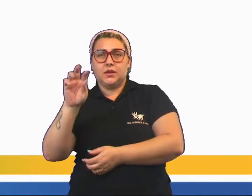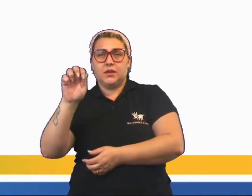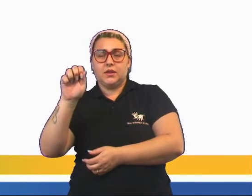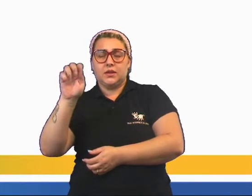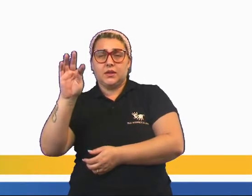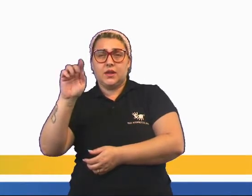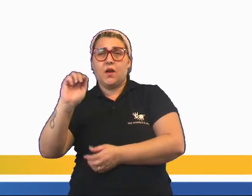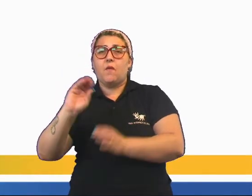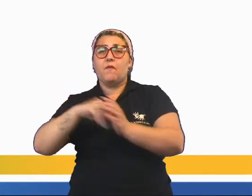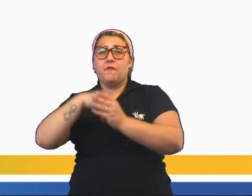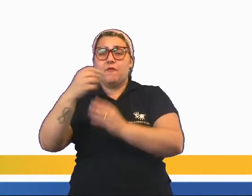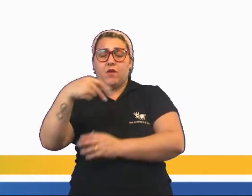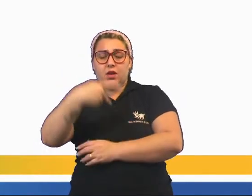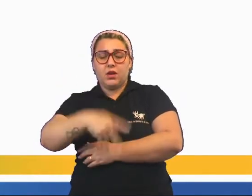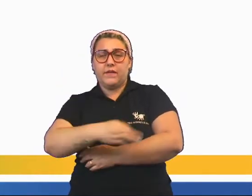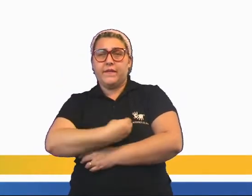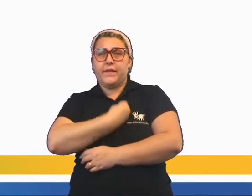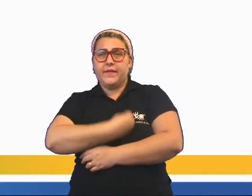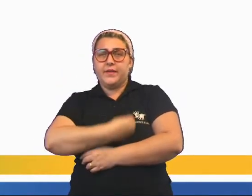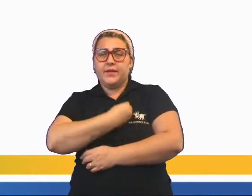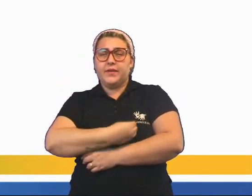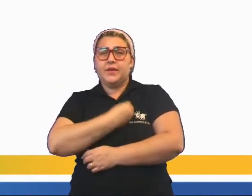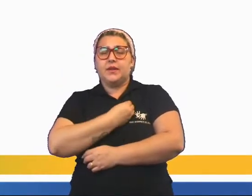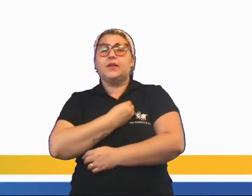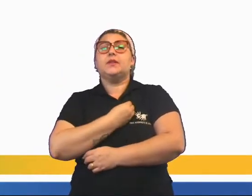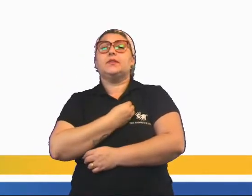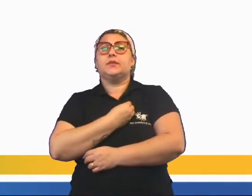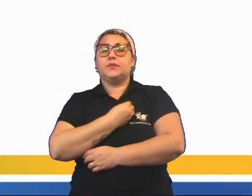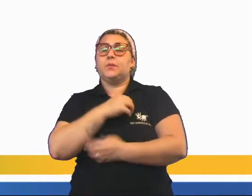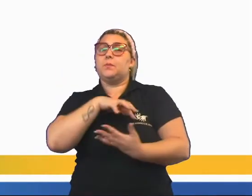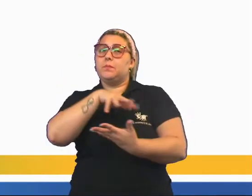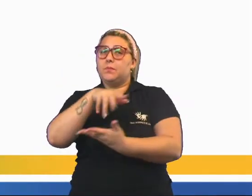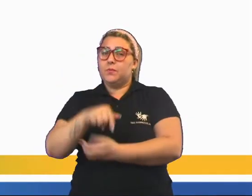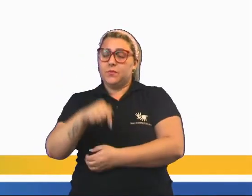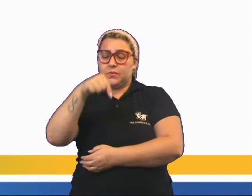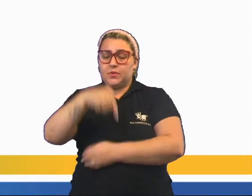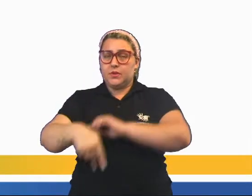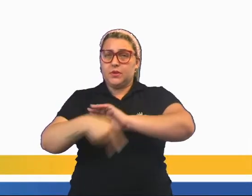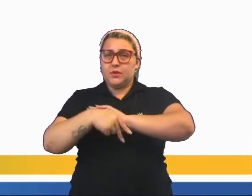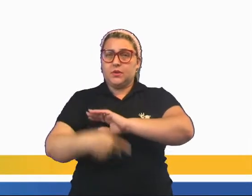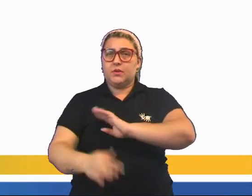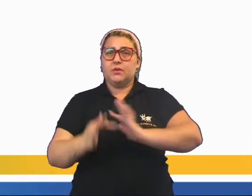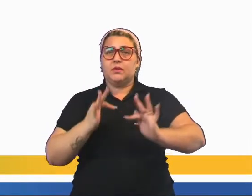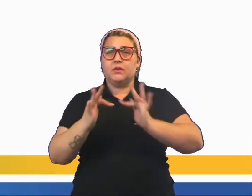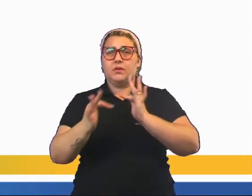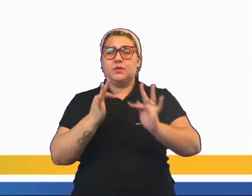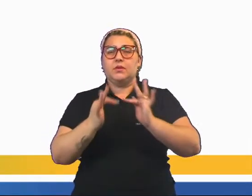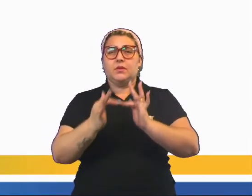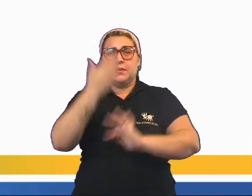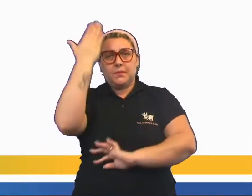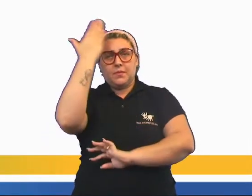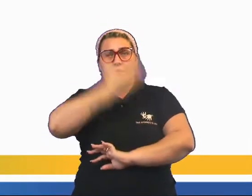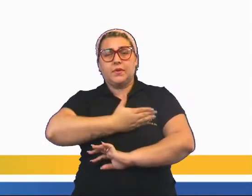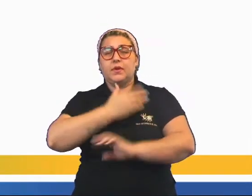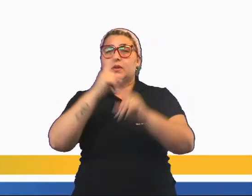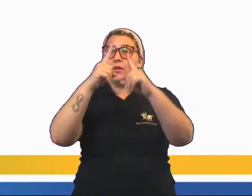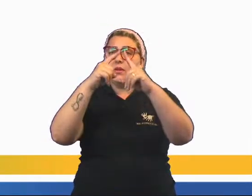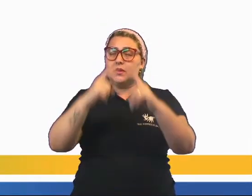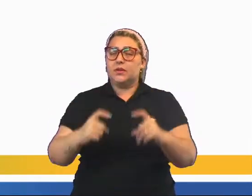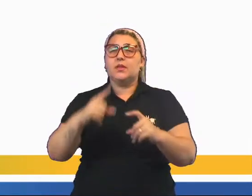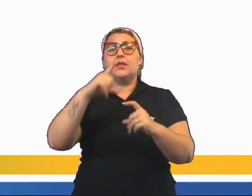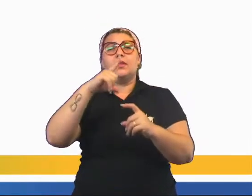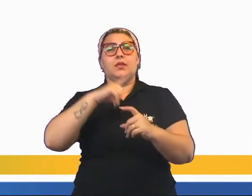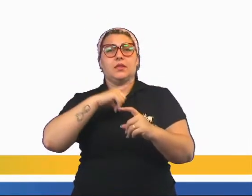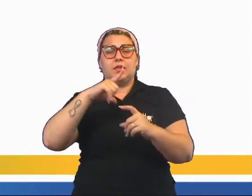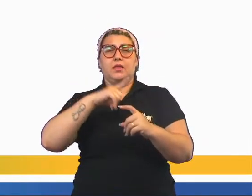Então aquele que é religioso, ele diz que há para além do mundo físico, para além da comprovação científica,